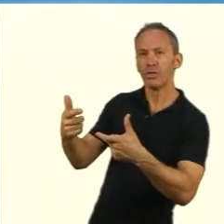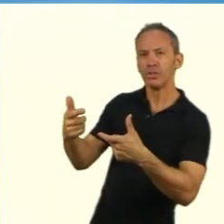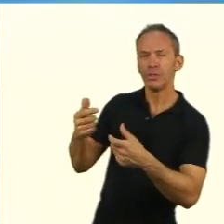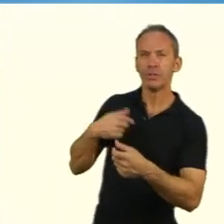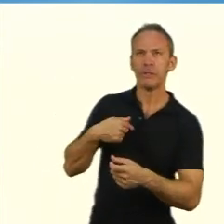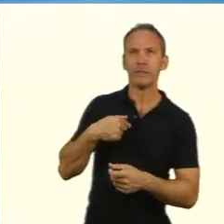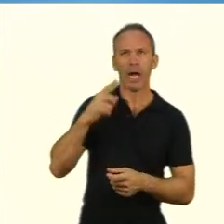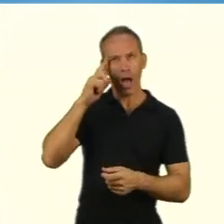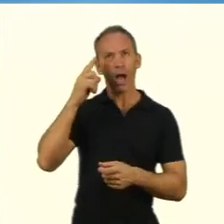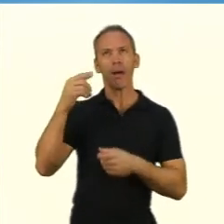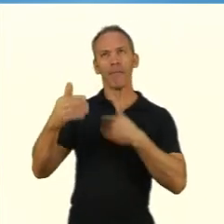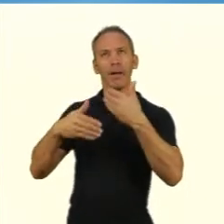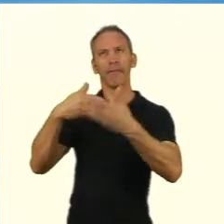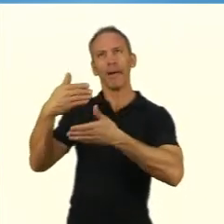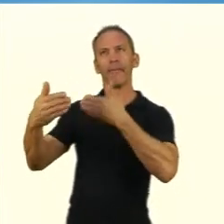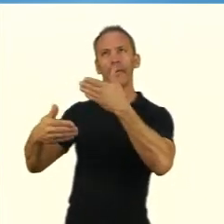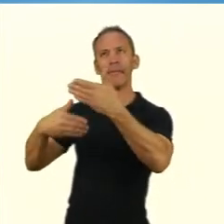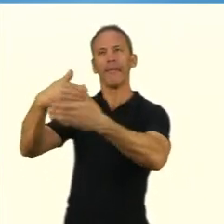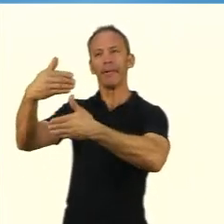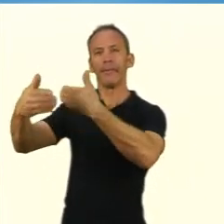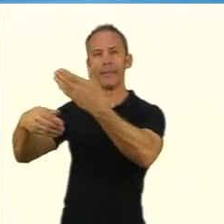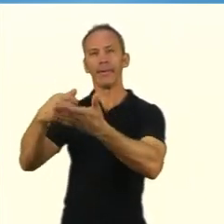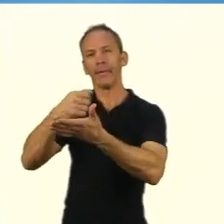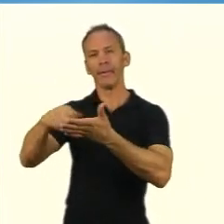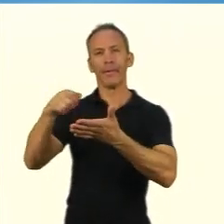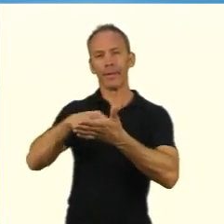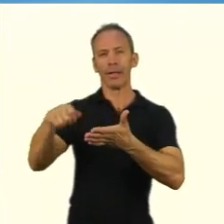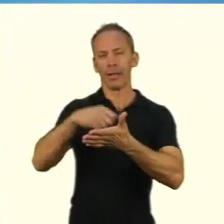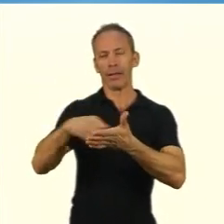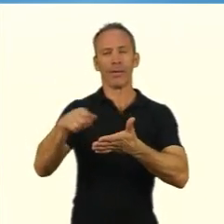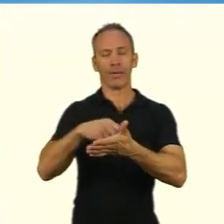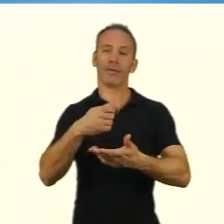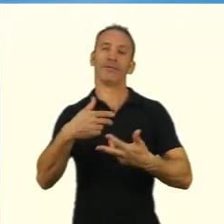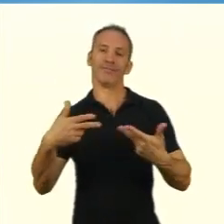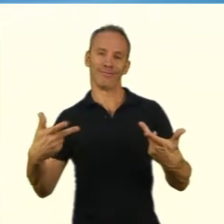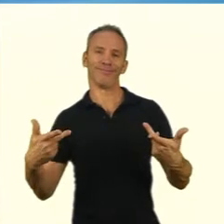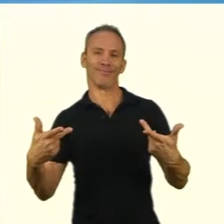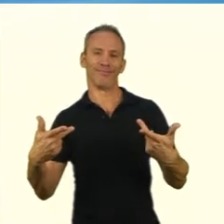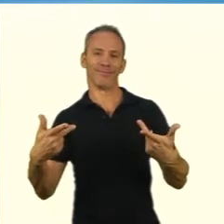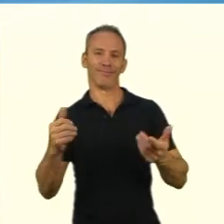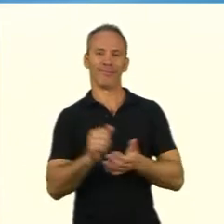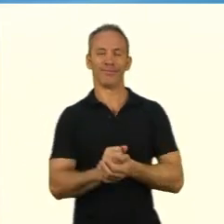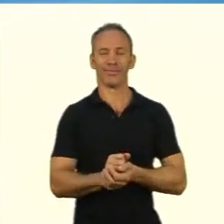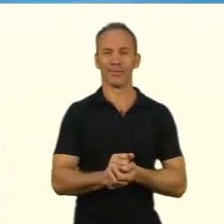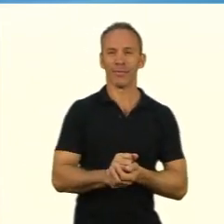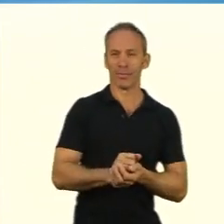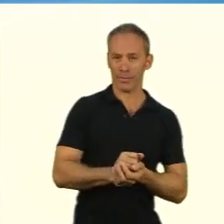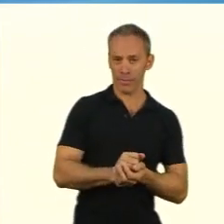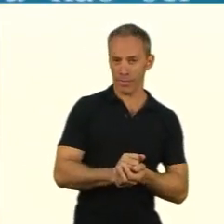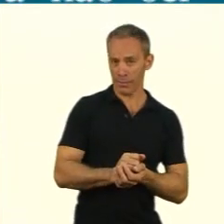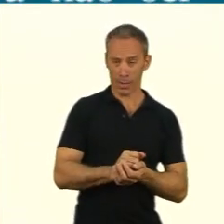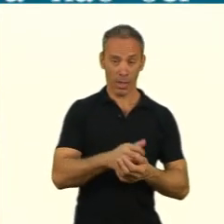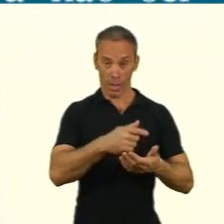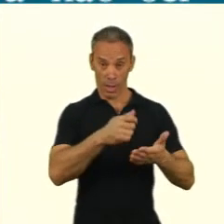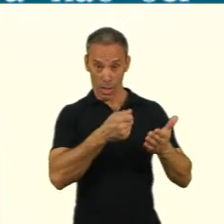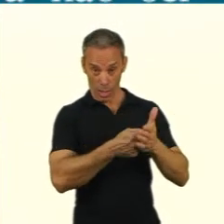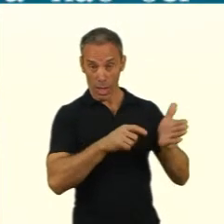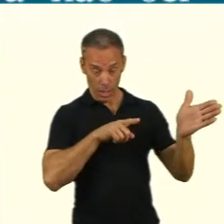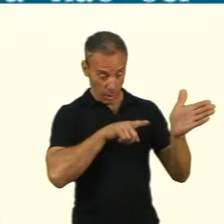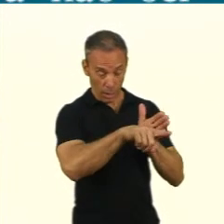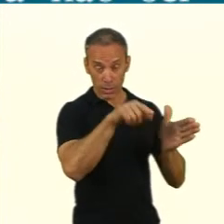uma falsa verdade. Não no sentido negativo ou pejorativo, mas no sentido de provisório. é? Esta parte, então, do projeto